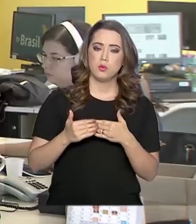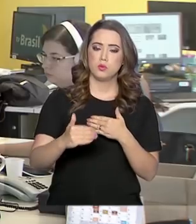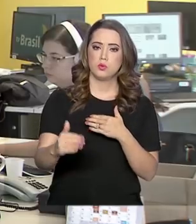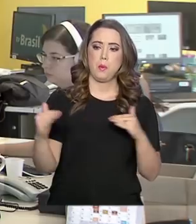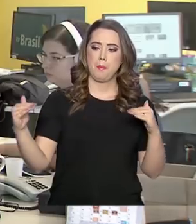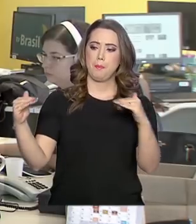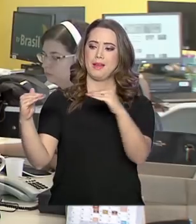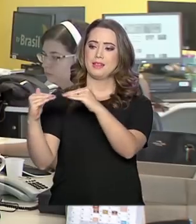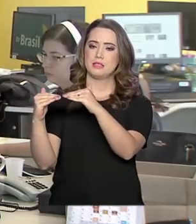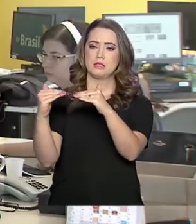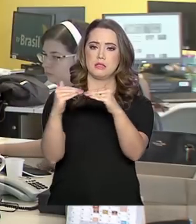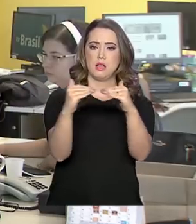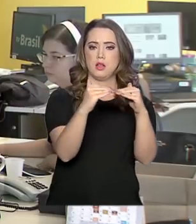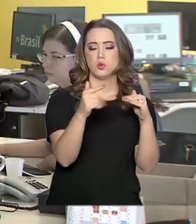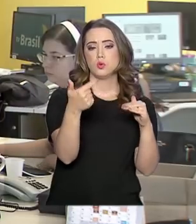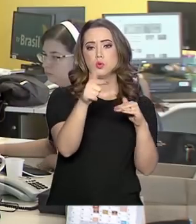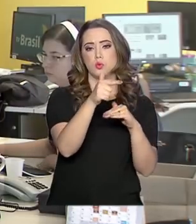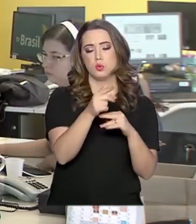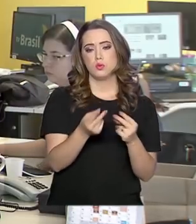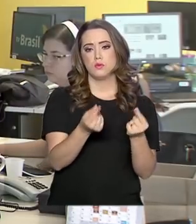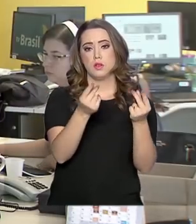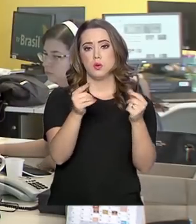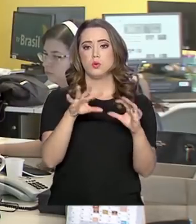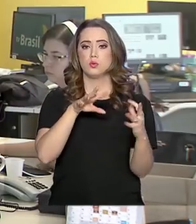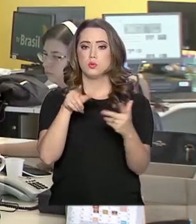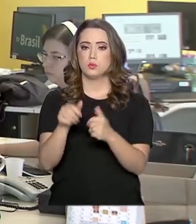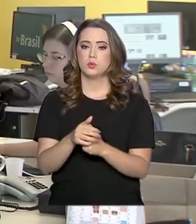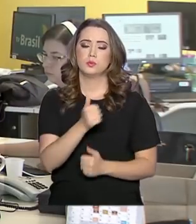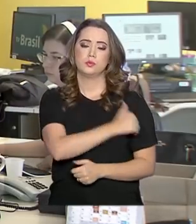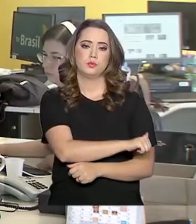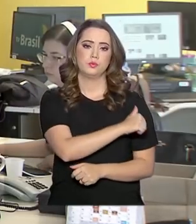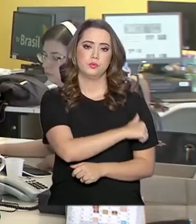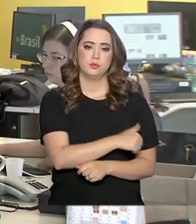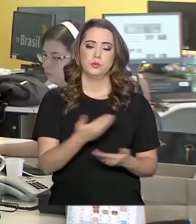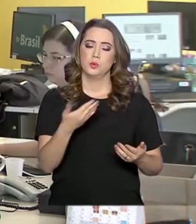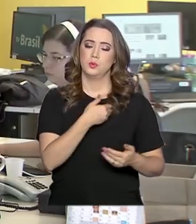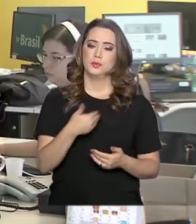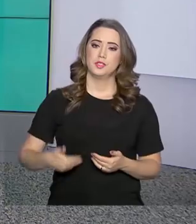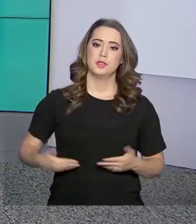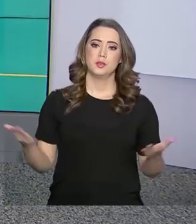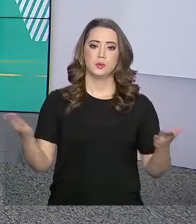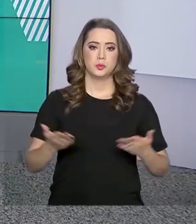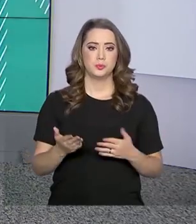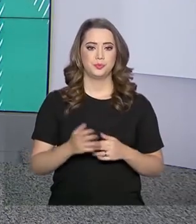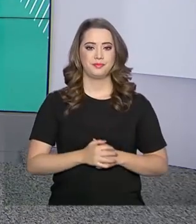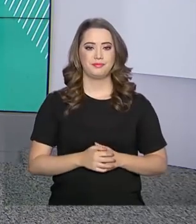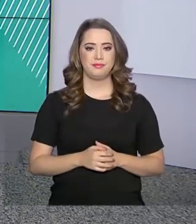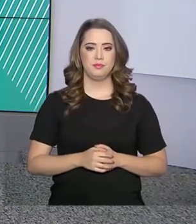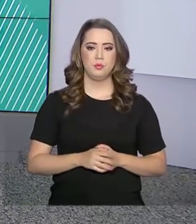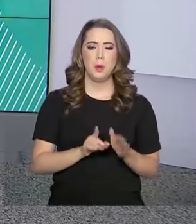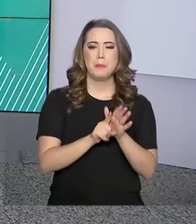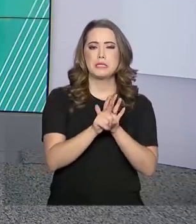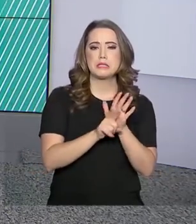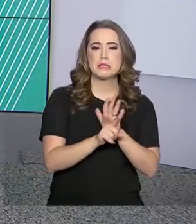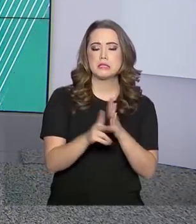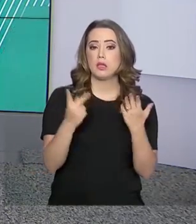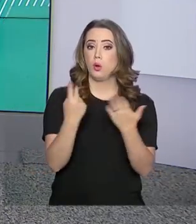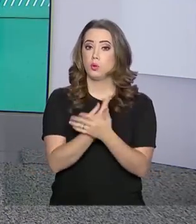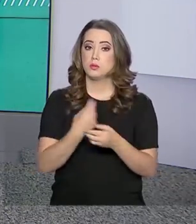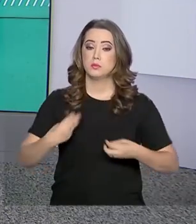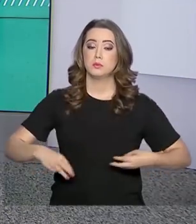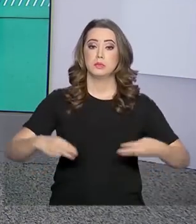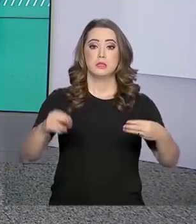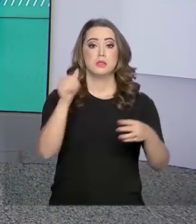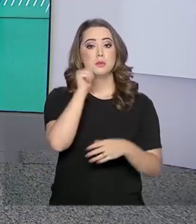paridade com o preço internacional. Do Rio de Janeiro, Tiago Pimenta para o governo agora. Levantamento feito pelo